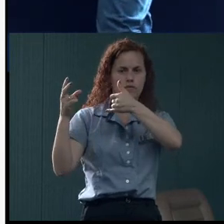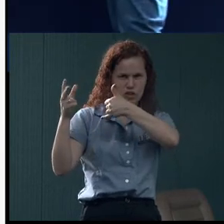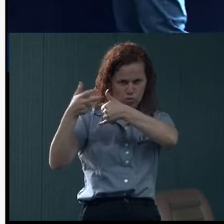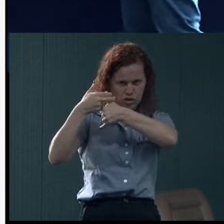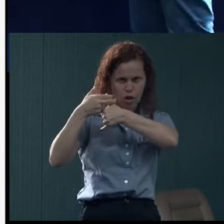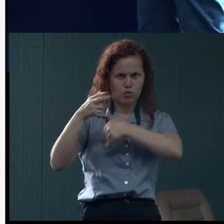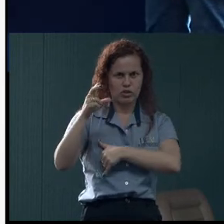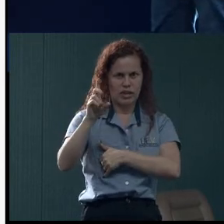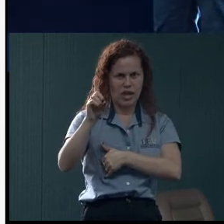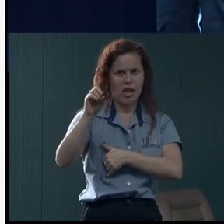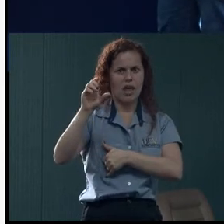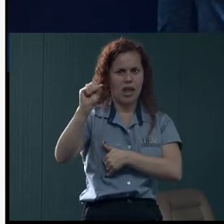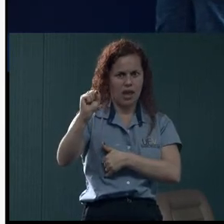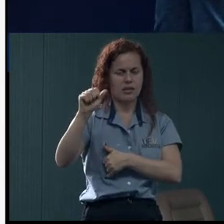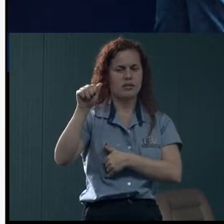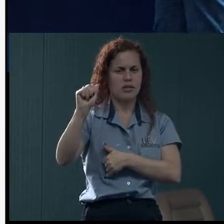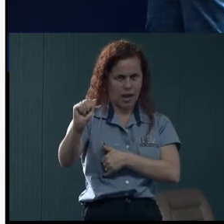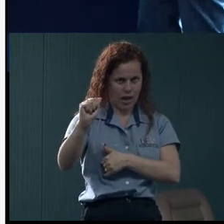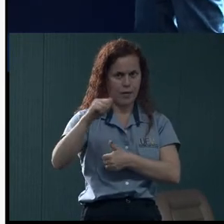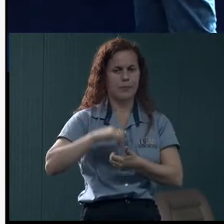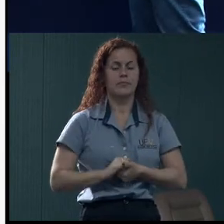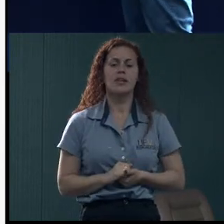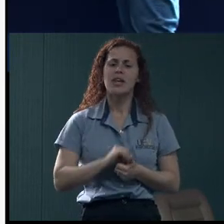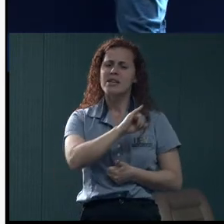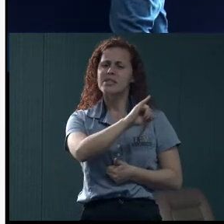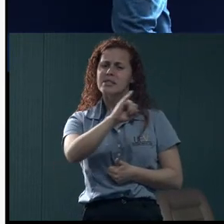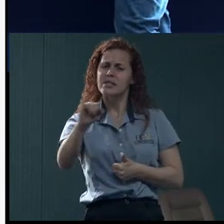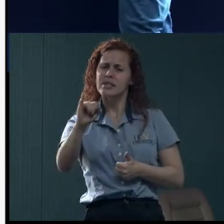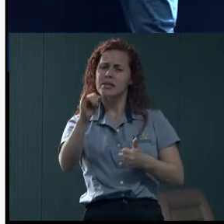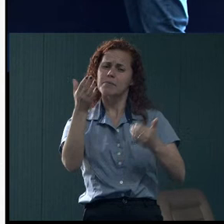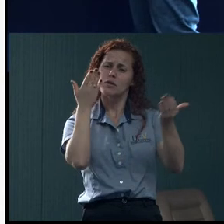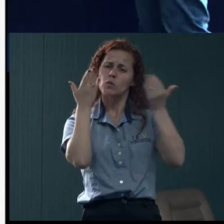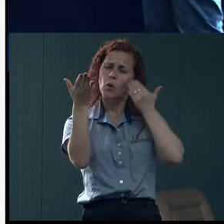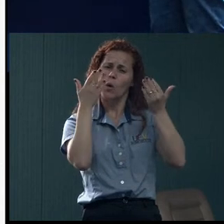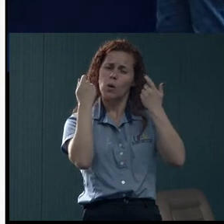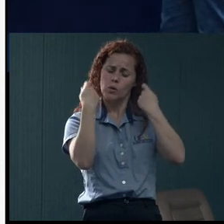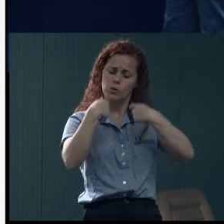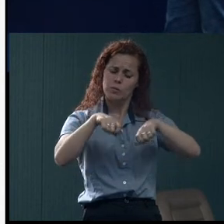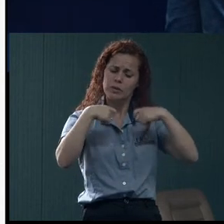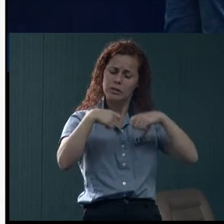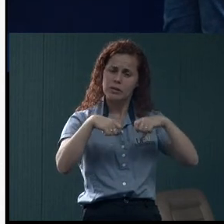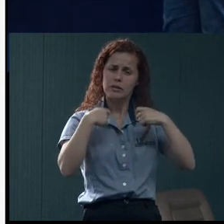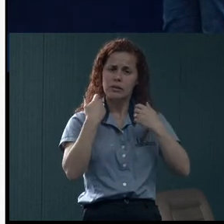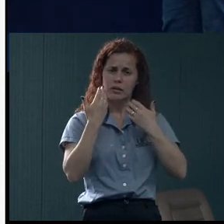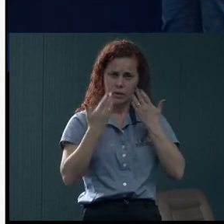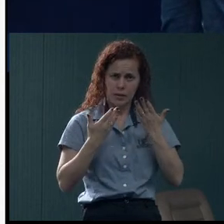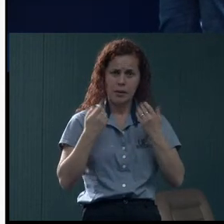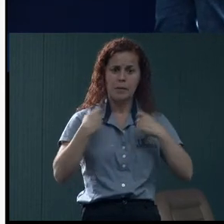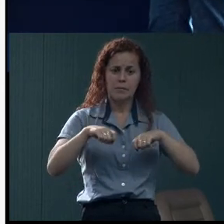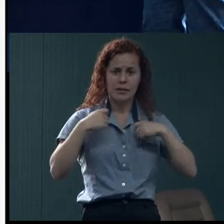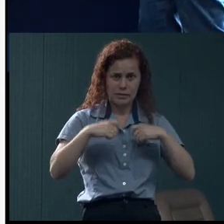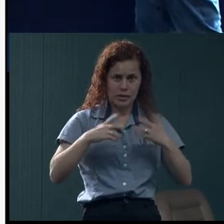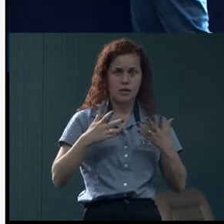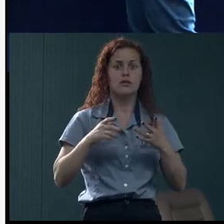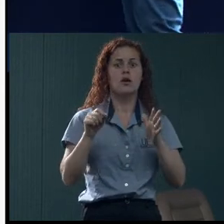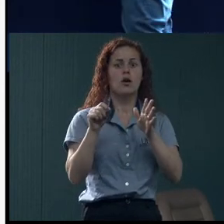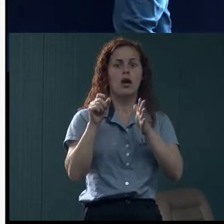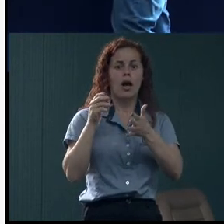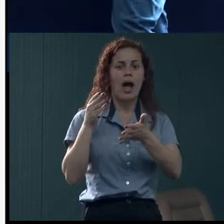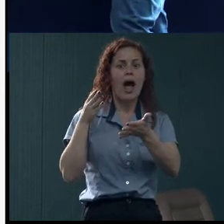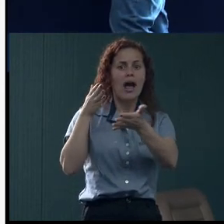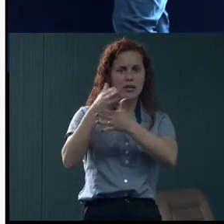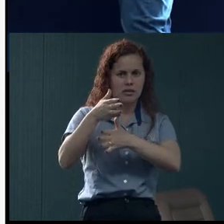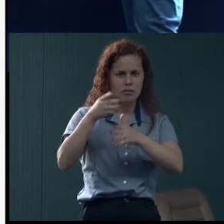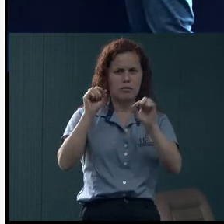E aí o estudante que precisa de atendimento psicológico, ele pode fazer o agendamento de consulta no plantão psicológico, através do sistema